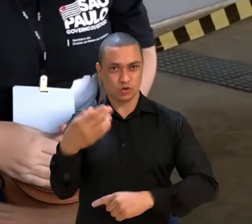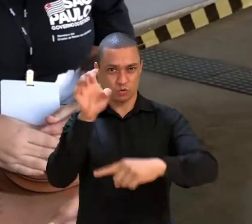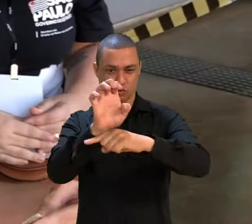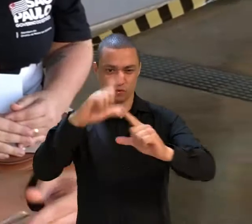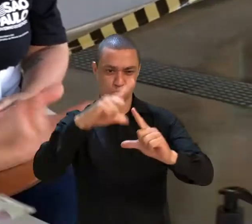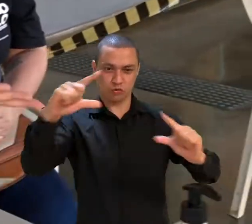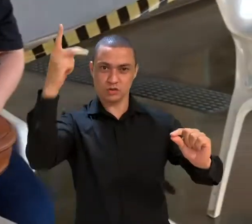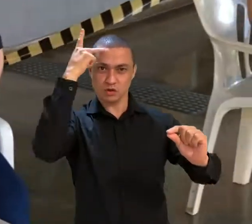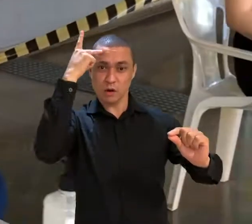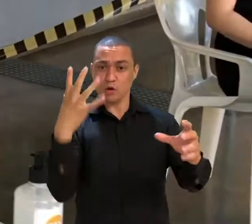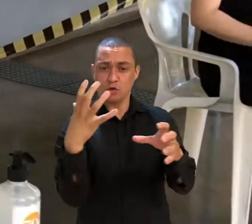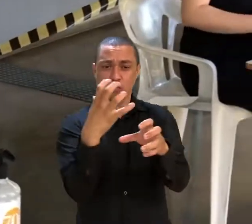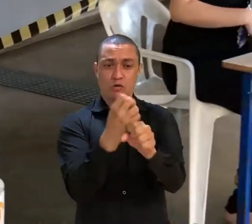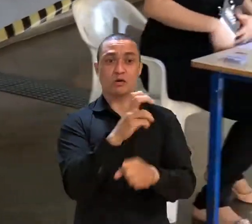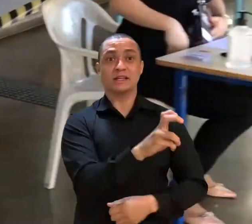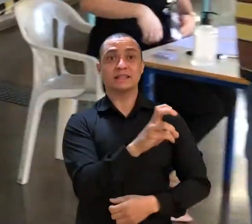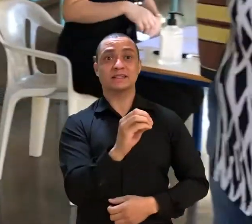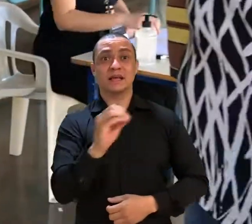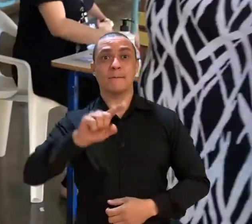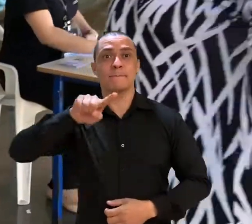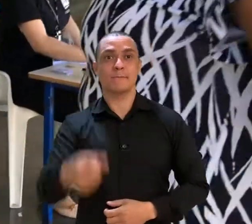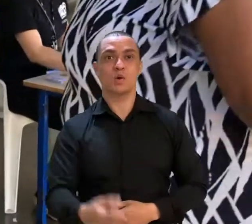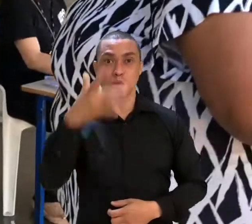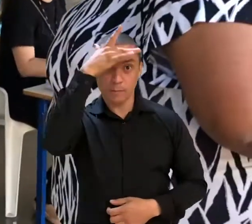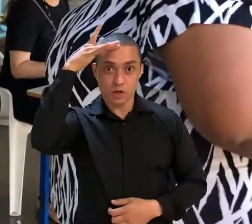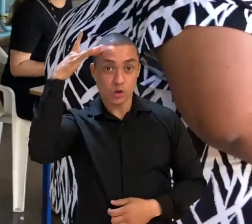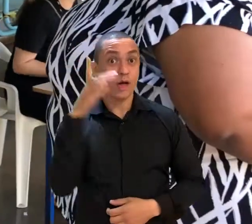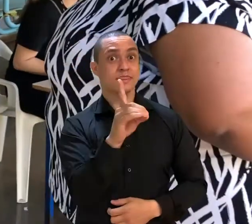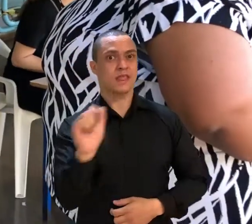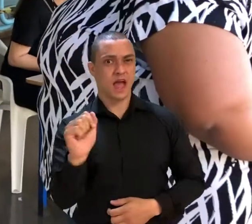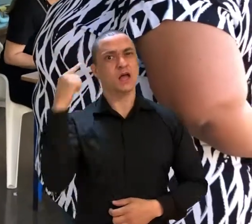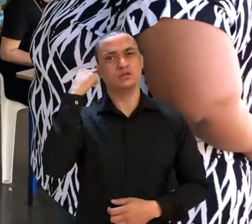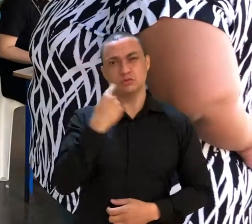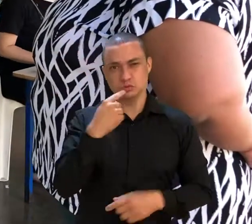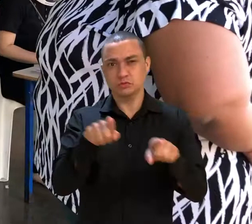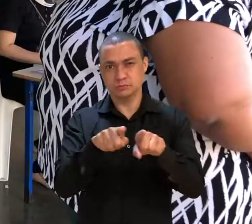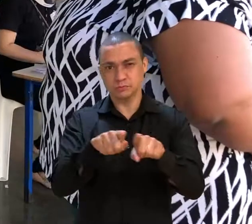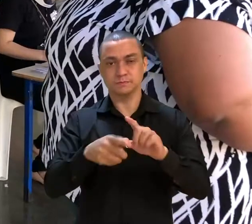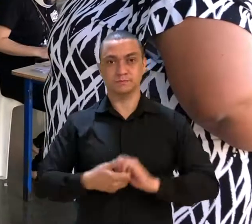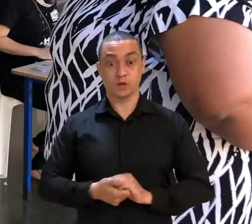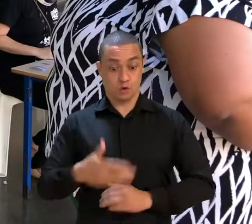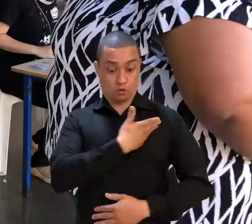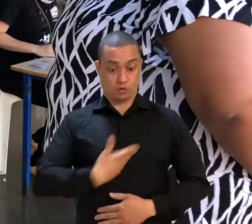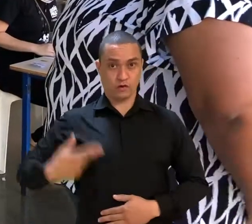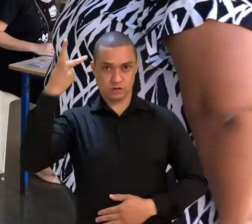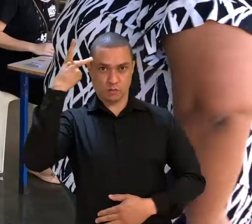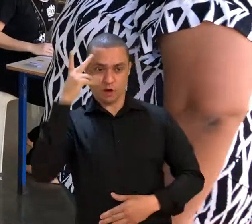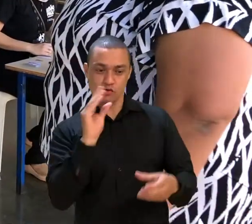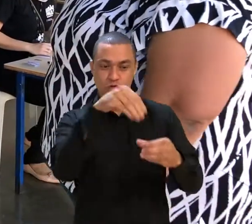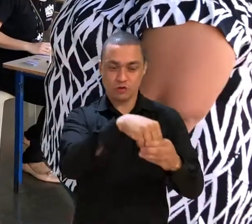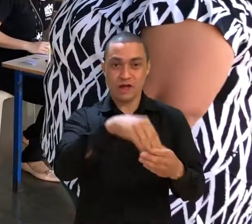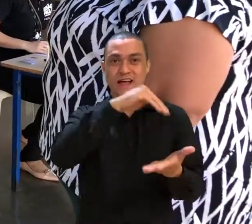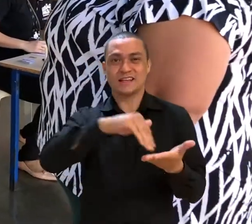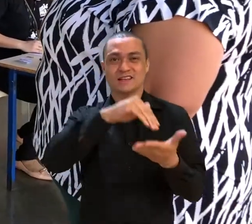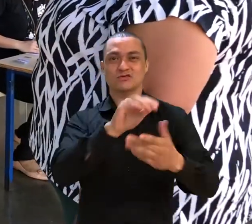São Paulo, vivem quase 500 mil pessoas com deficiência auditiva. E o governo de São Paulo, por meio da Secretaria de